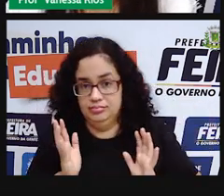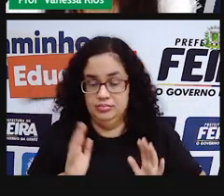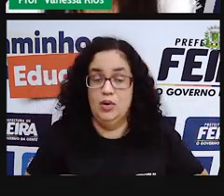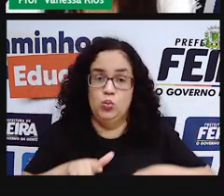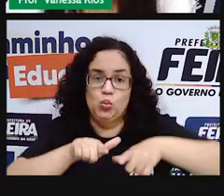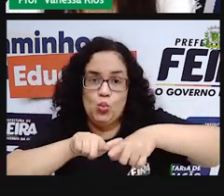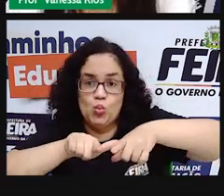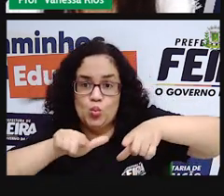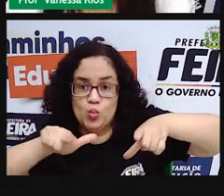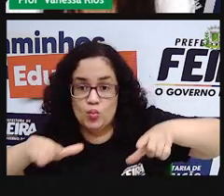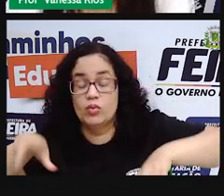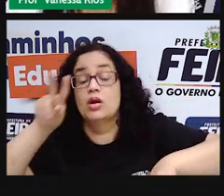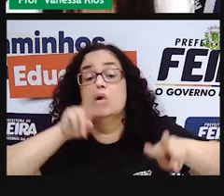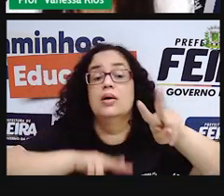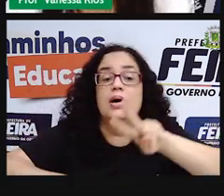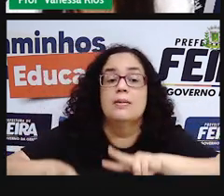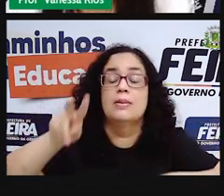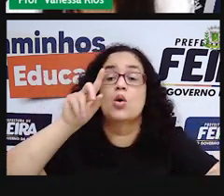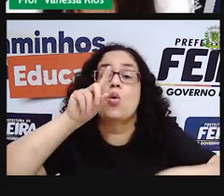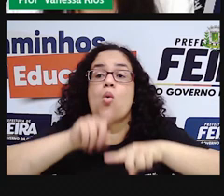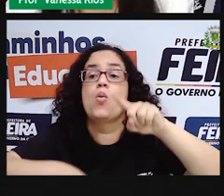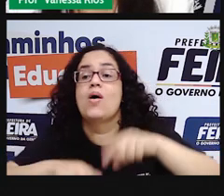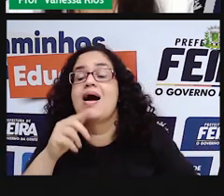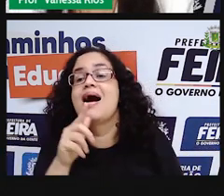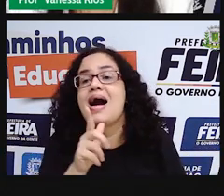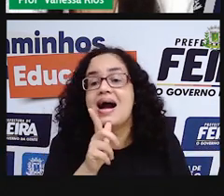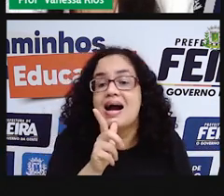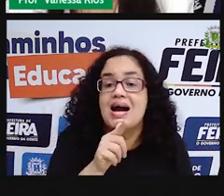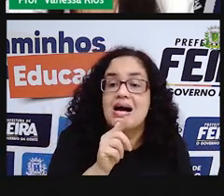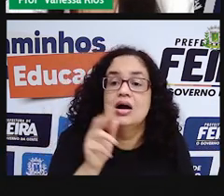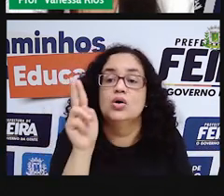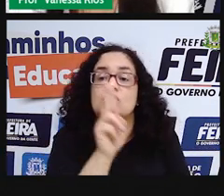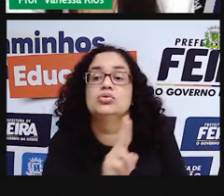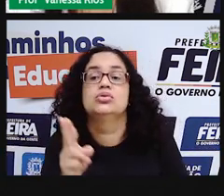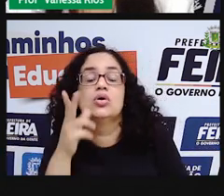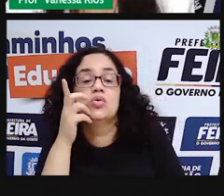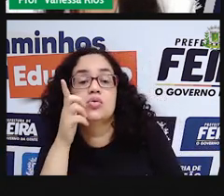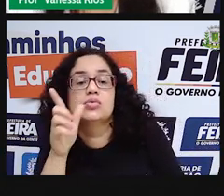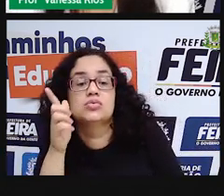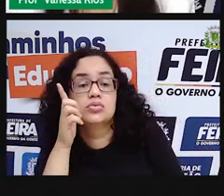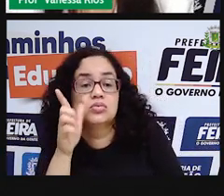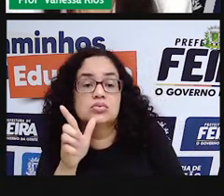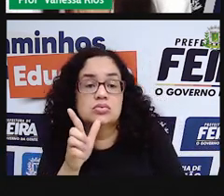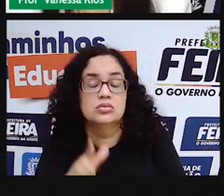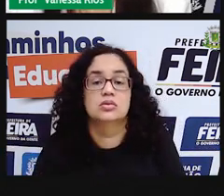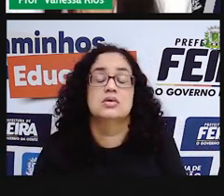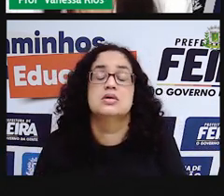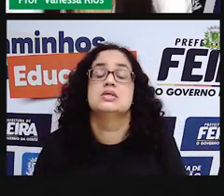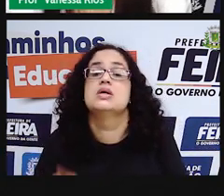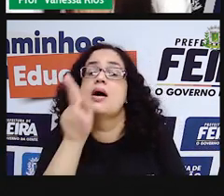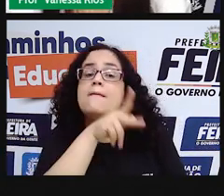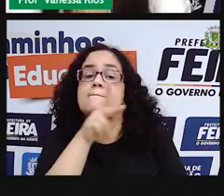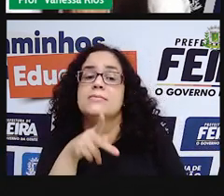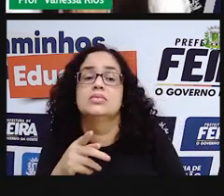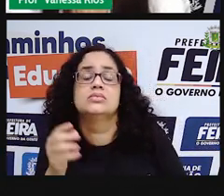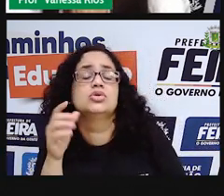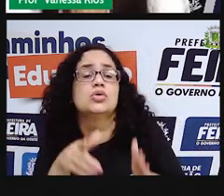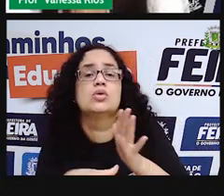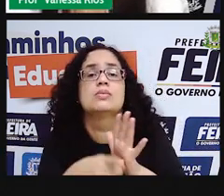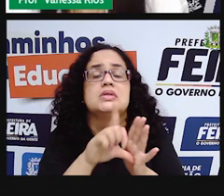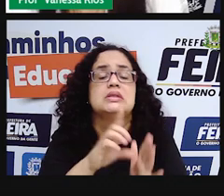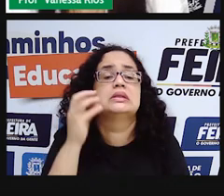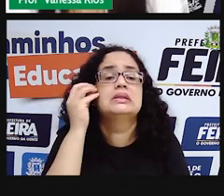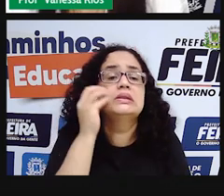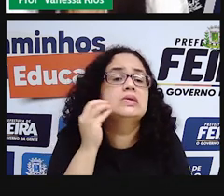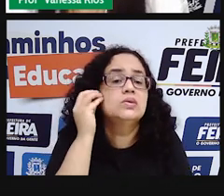Observe por qual material a água conseguirá passar. Antes da Pró começar a fazer a experiência, Pró gostaria